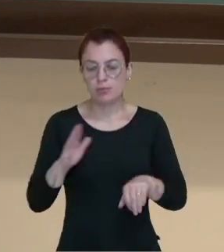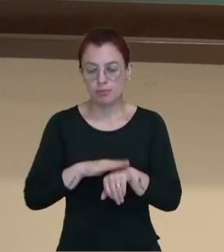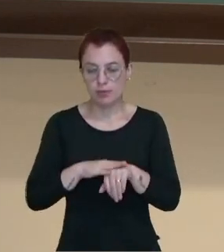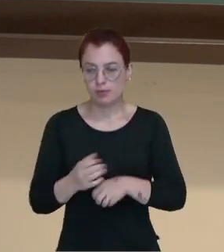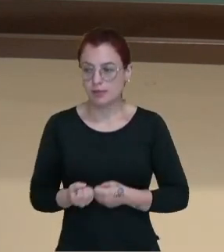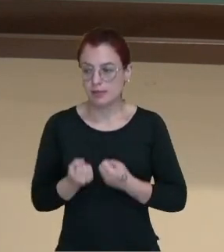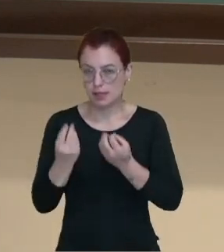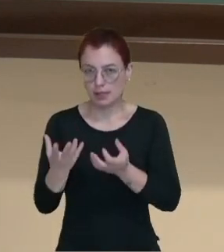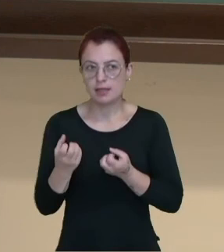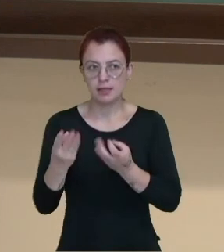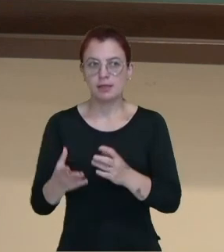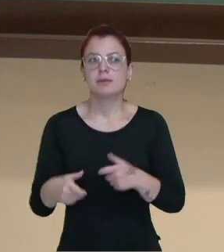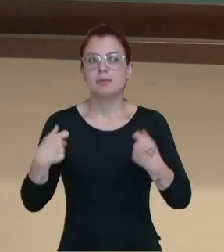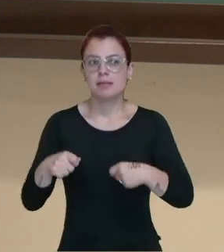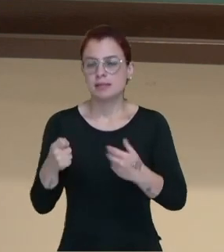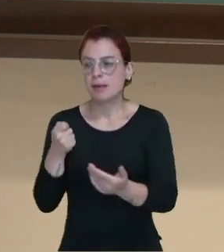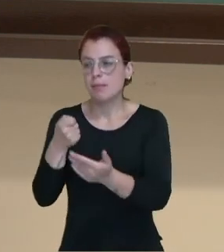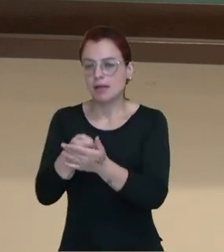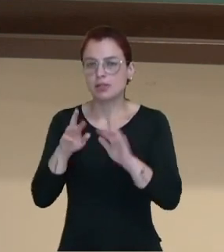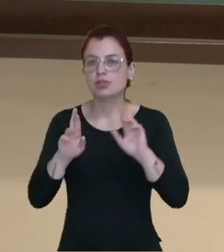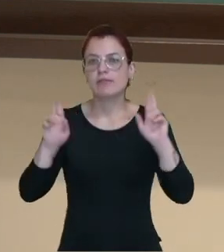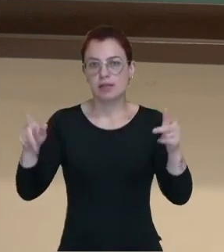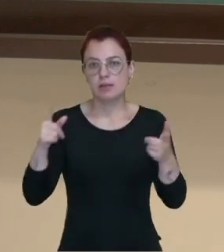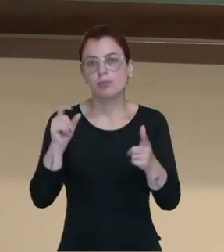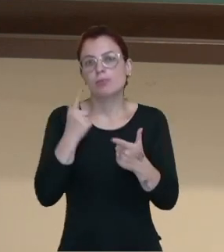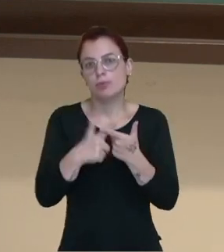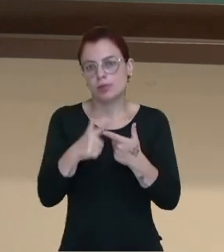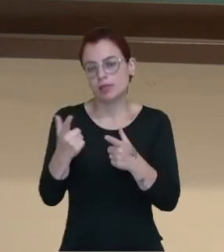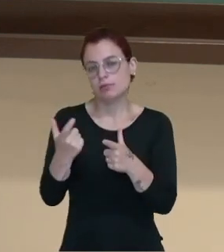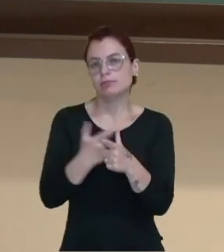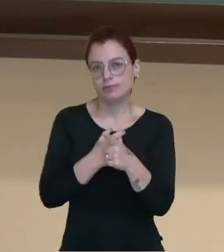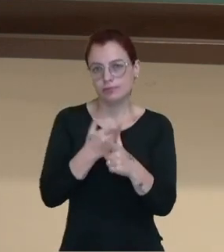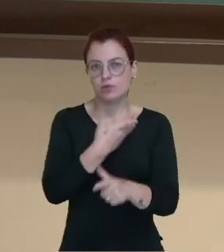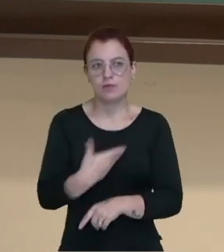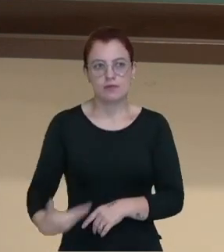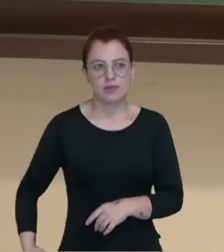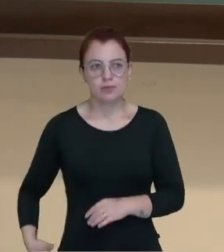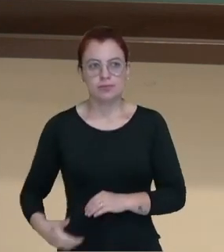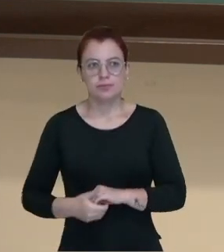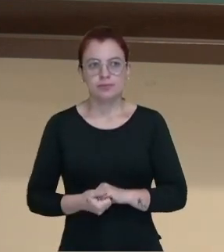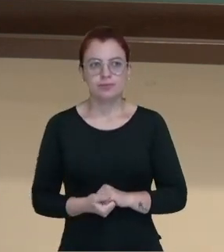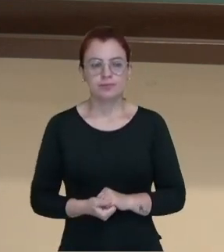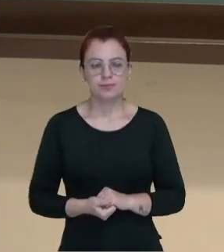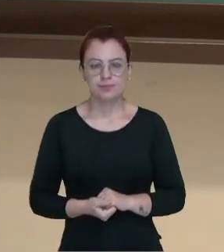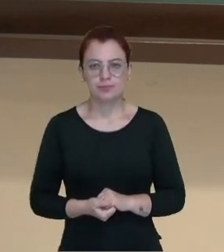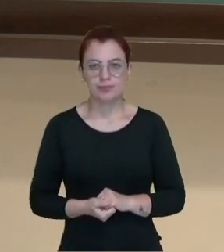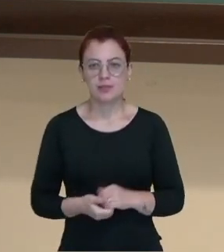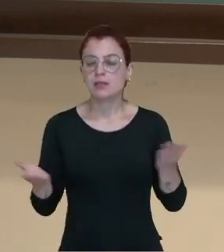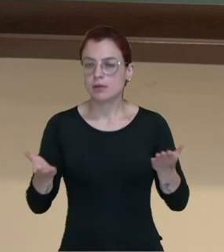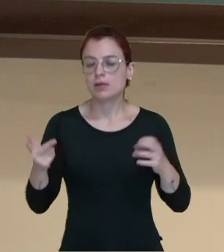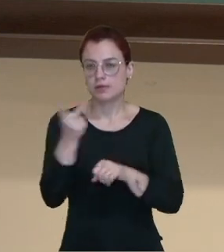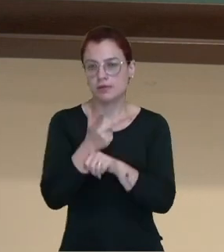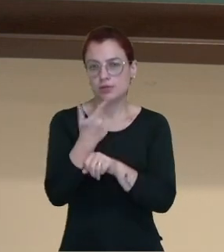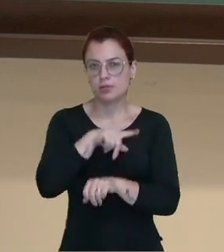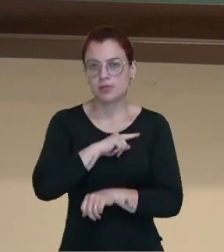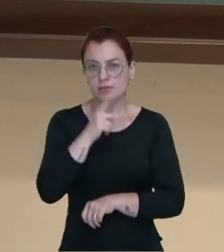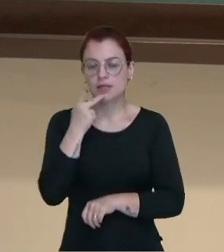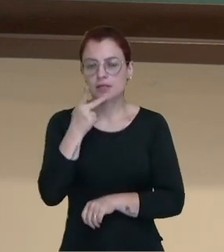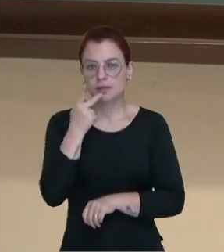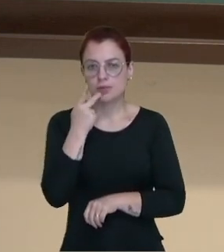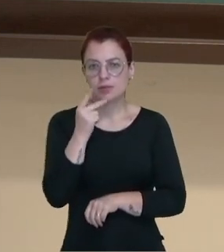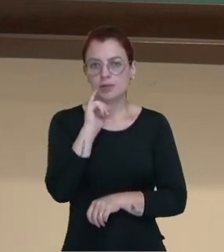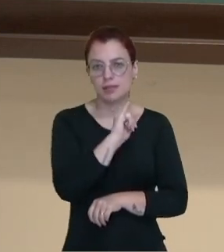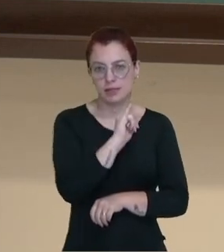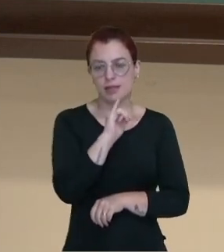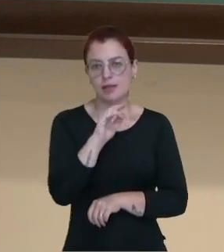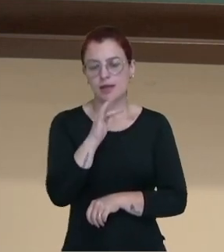imposto de renda, ele tem que pagar a diferença que ele ficou devendo aos cofres públicos. Ok? Então nesse vídeo nós falamos um pouquinho sobre